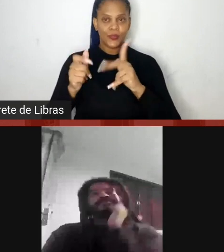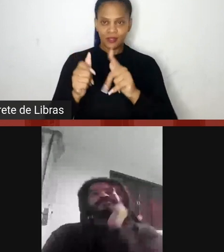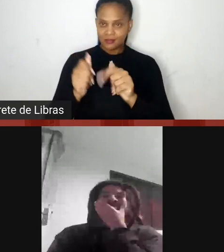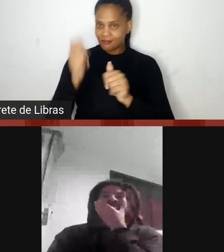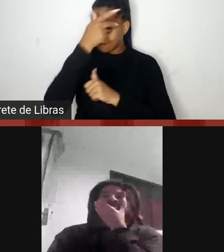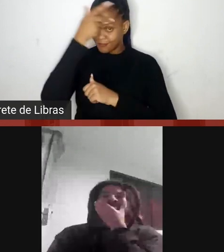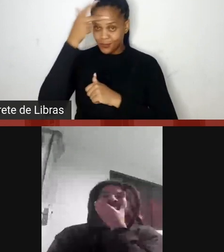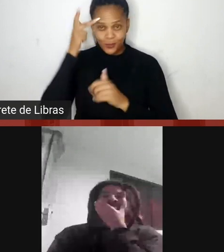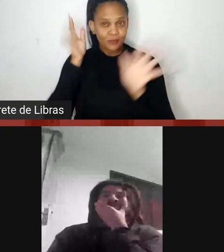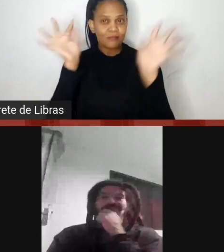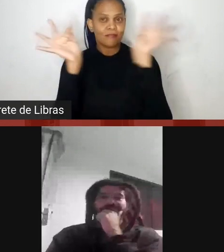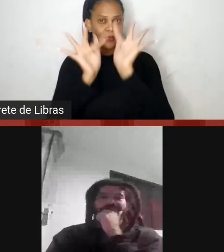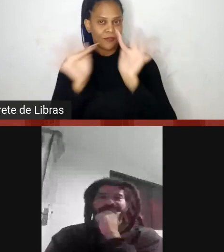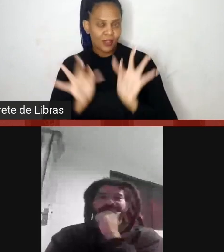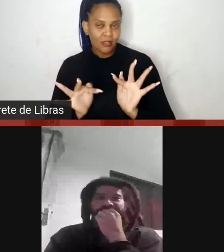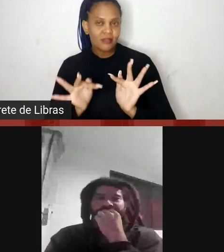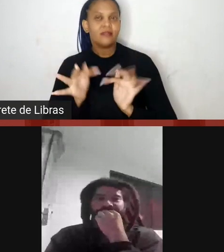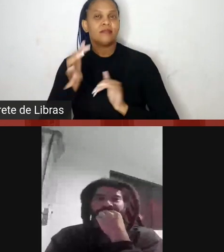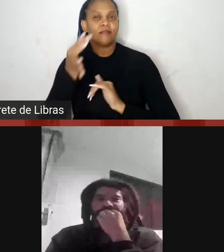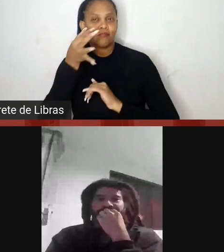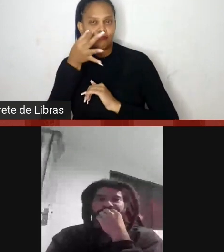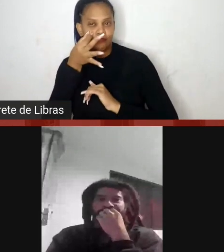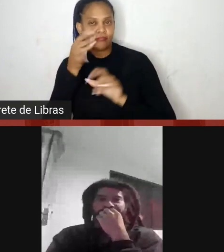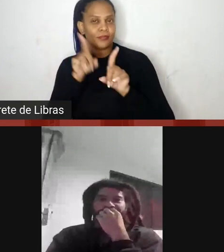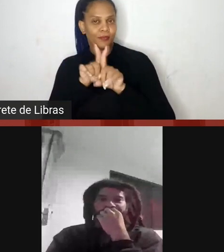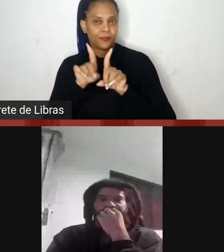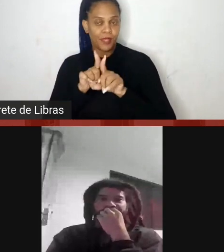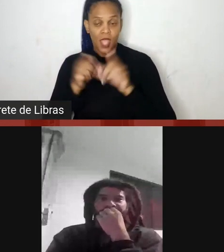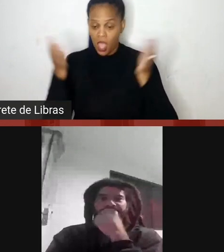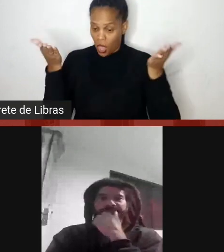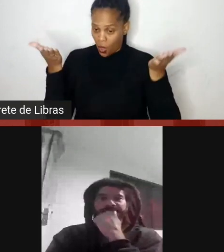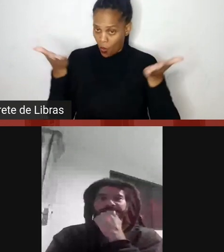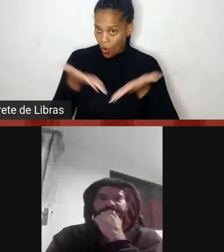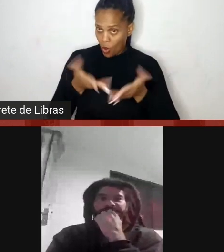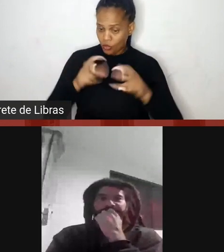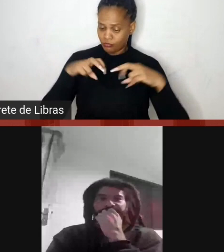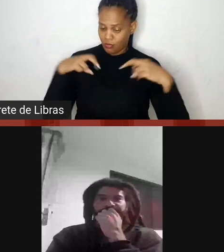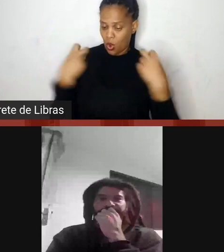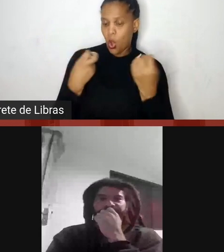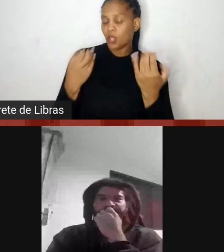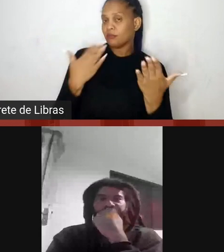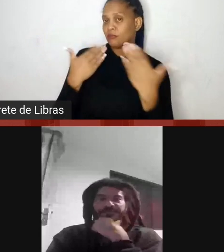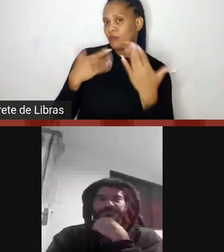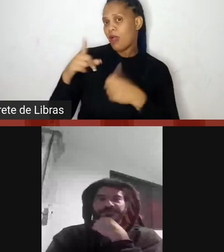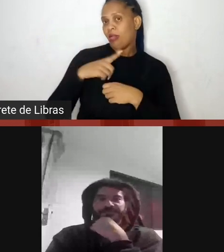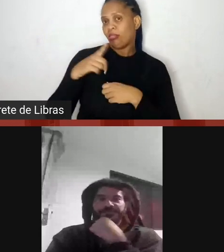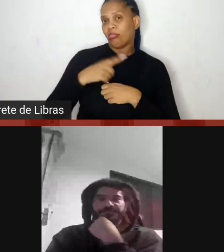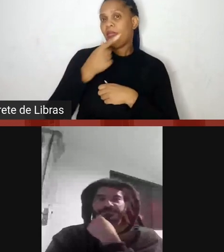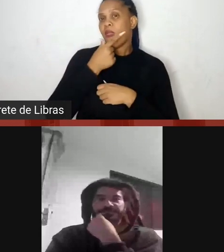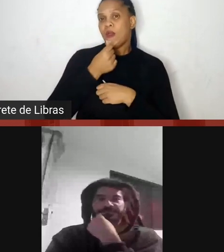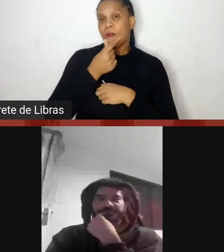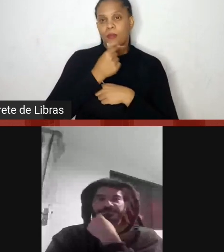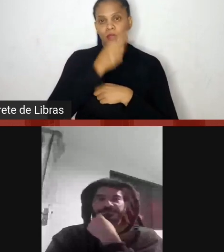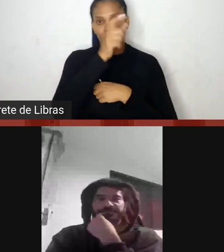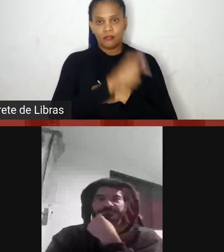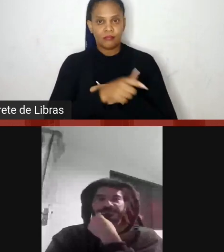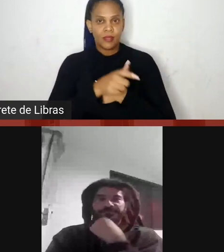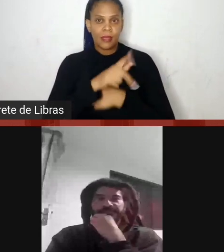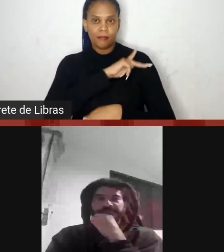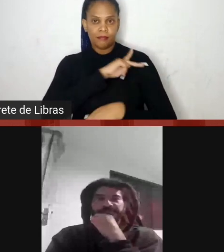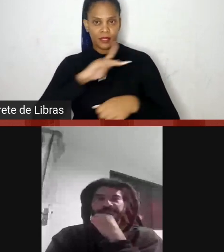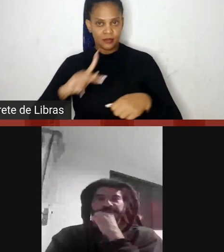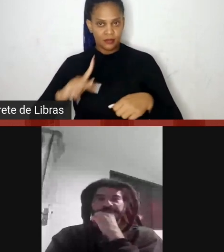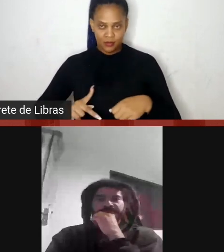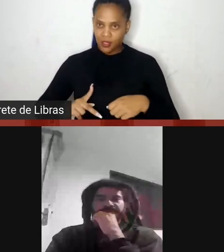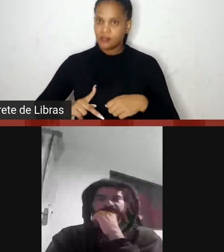muito felizes em acompanhar. A mesa de hoje, além da Fernanda Farias dos Santos, que é presidente da Associação Quilombola do Alto